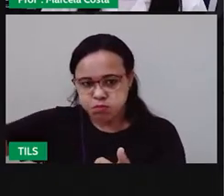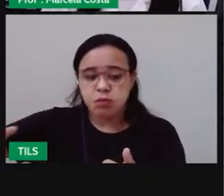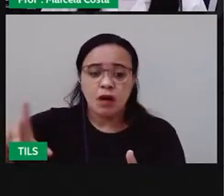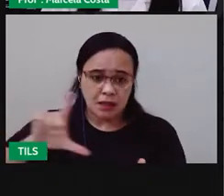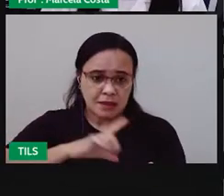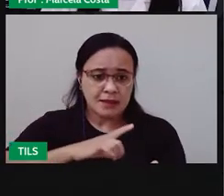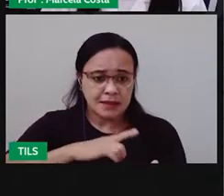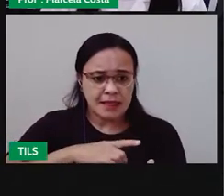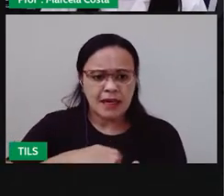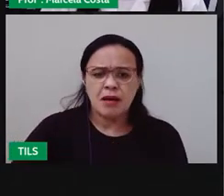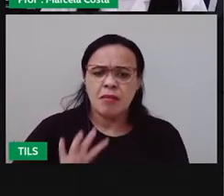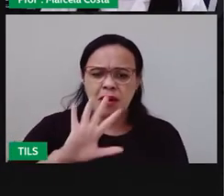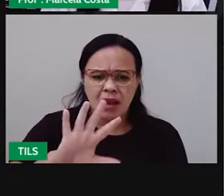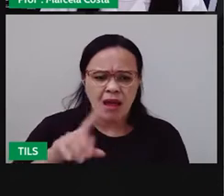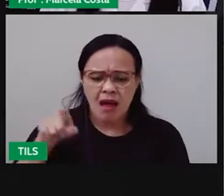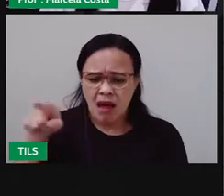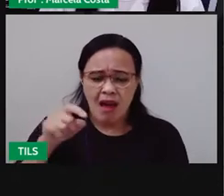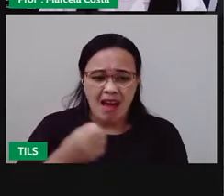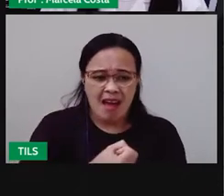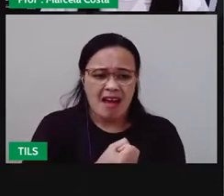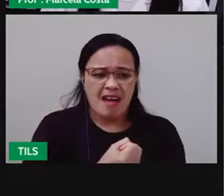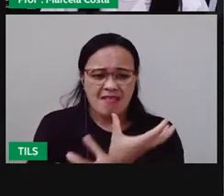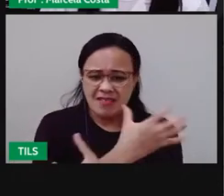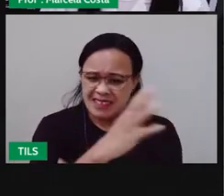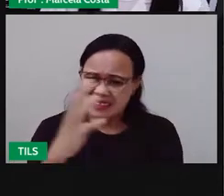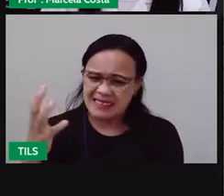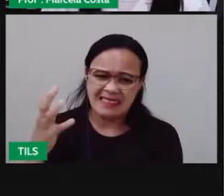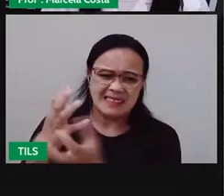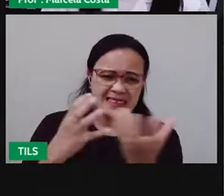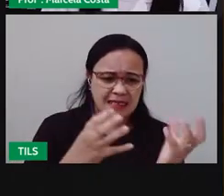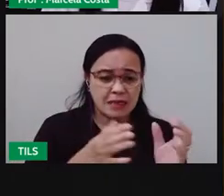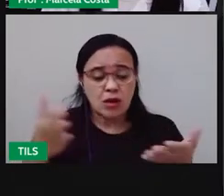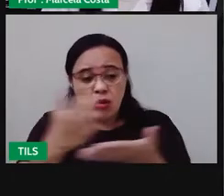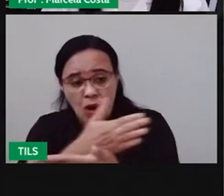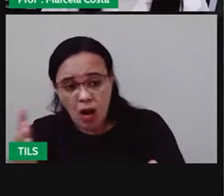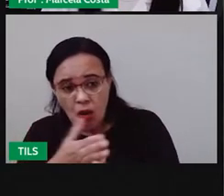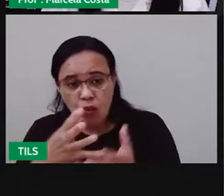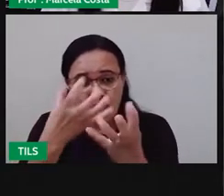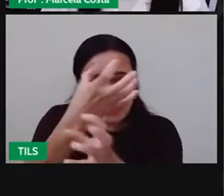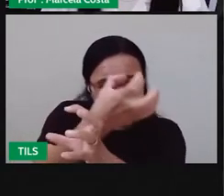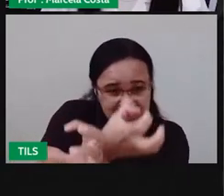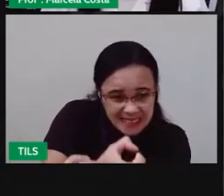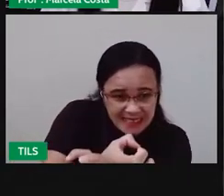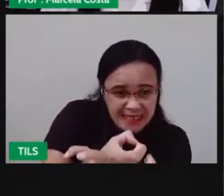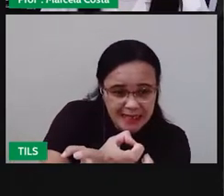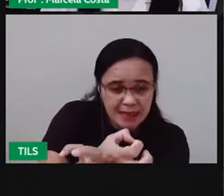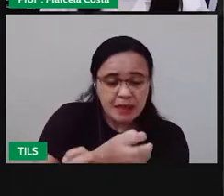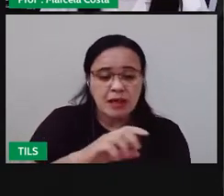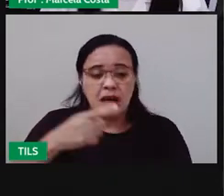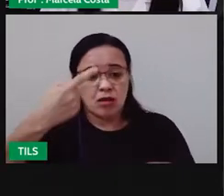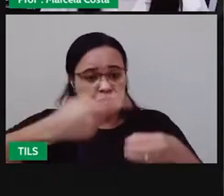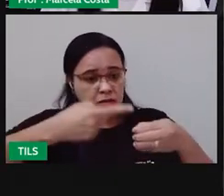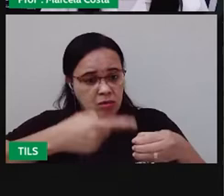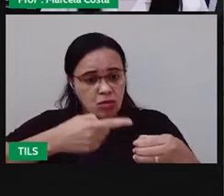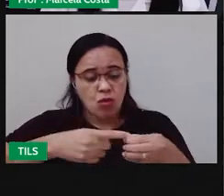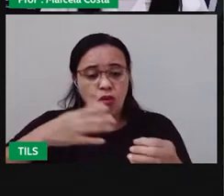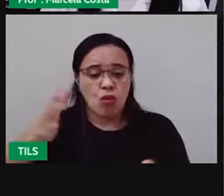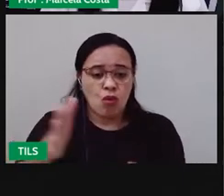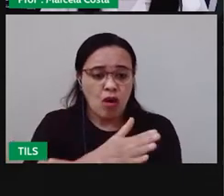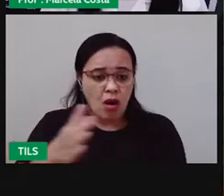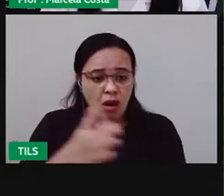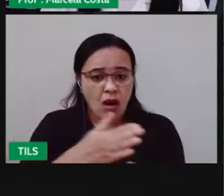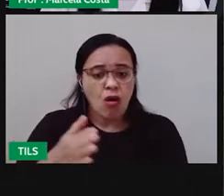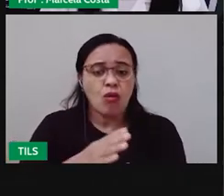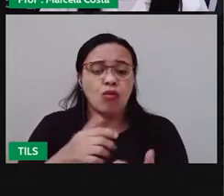espécies vegetais adaptadas a condições mais secas, localizadas no interior. Na parte central do nordeste,